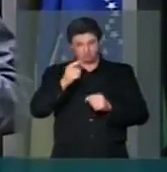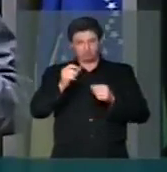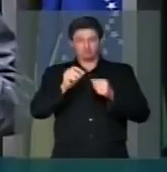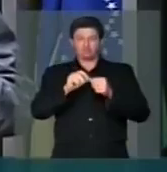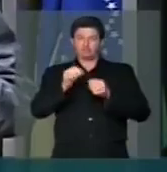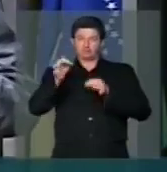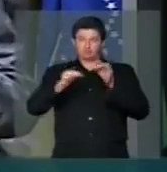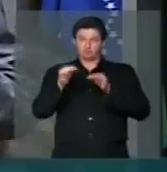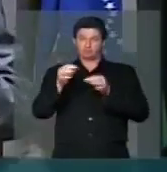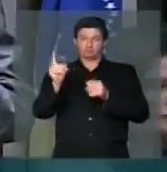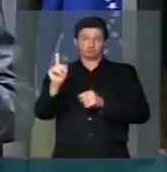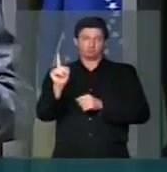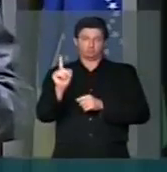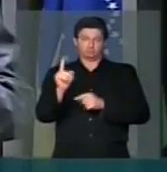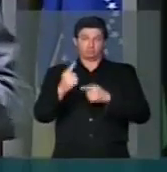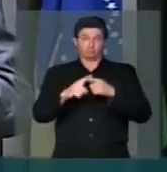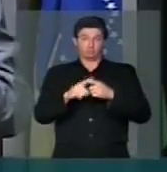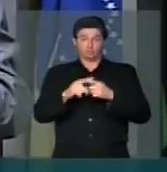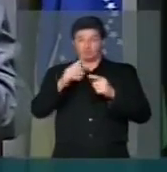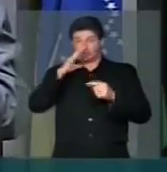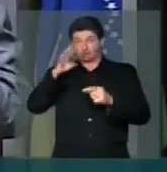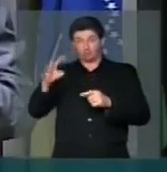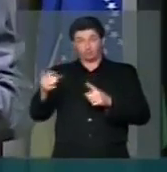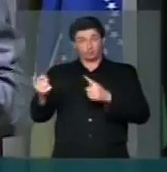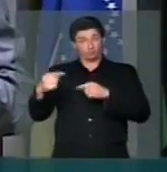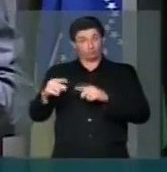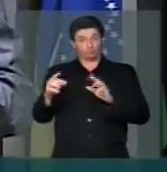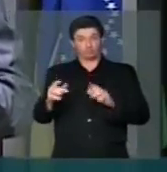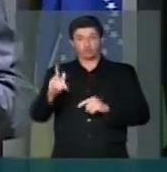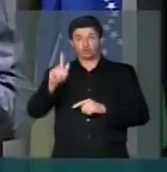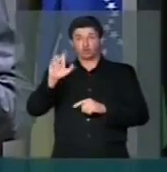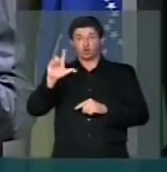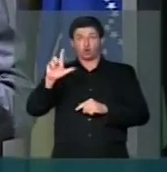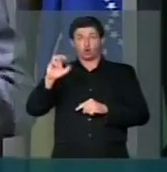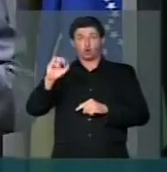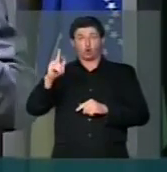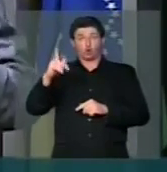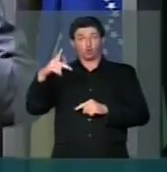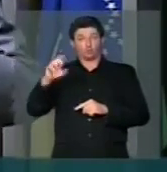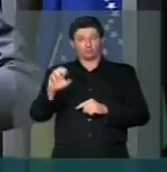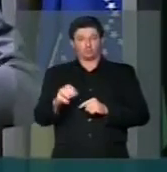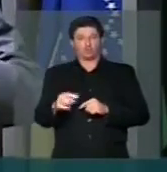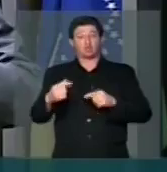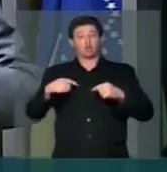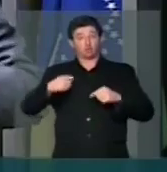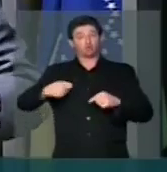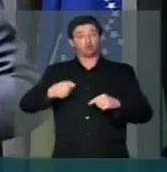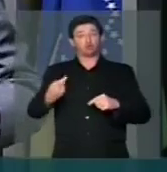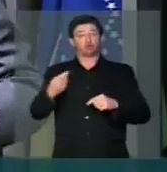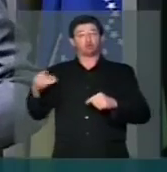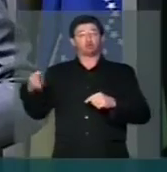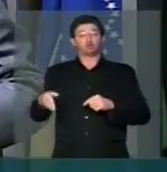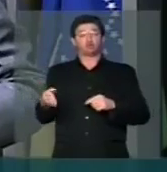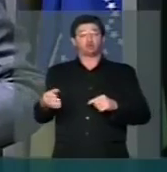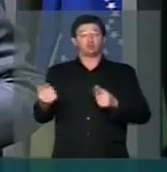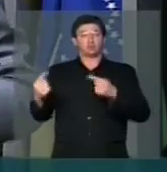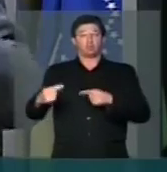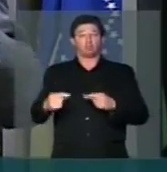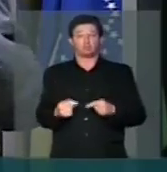injustiça quando acusou a oposição de golpista. Eu faço parte da oposição